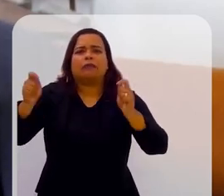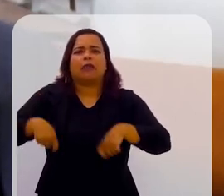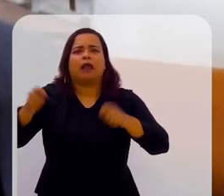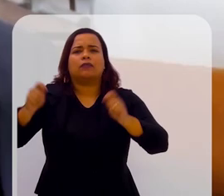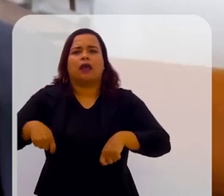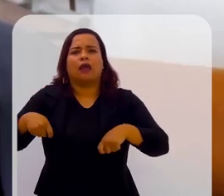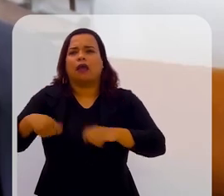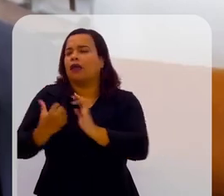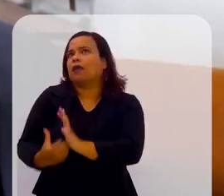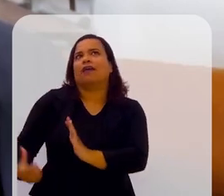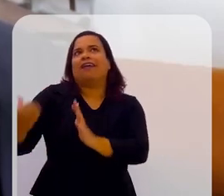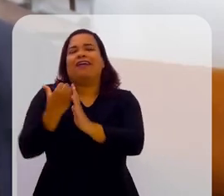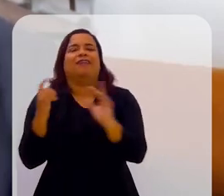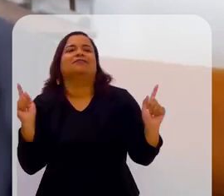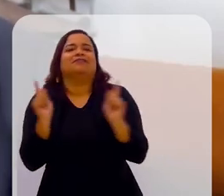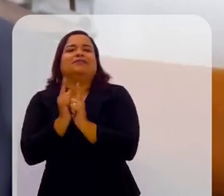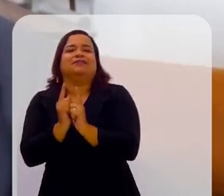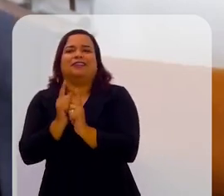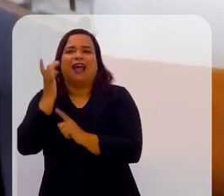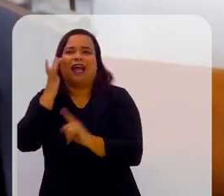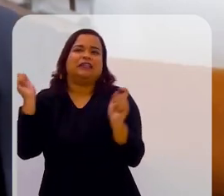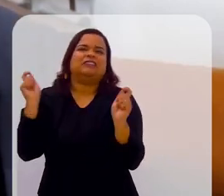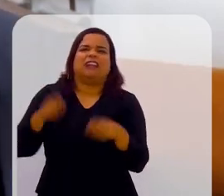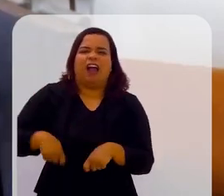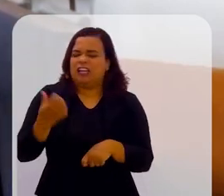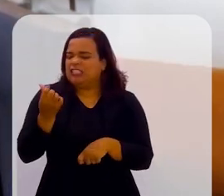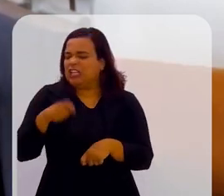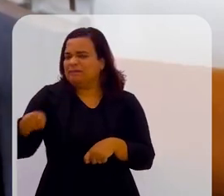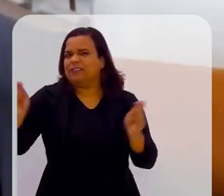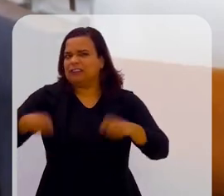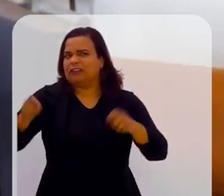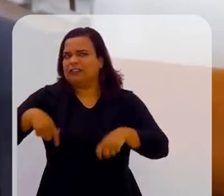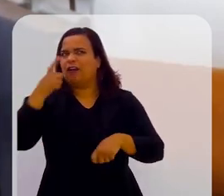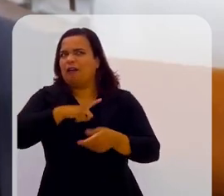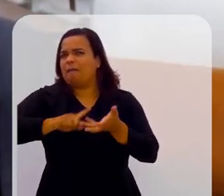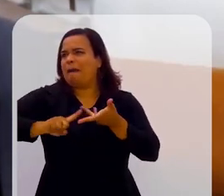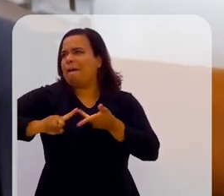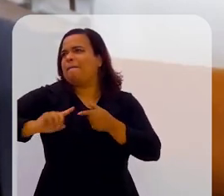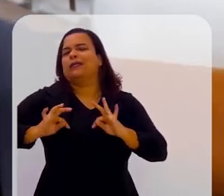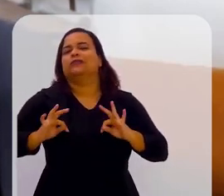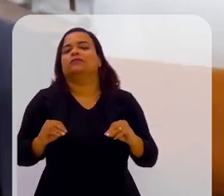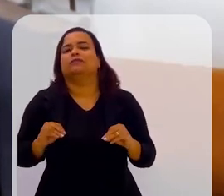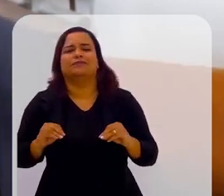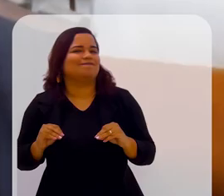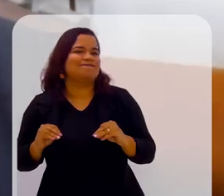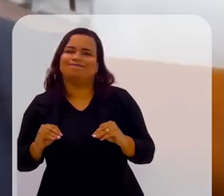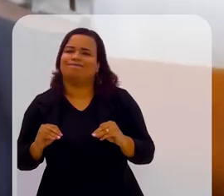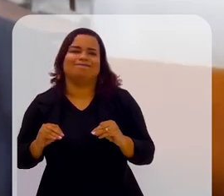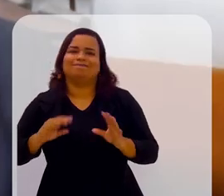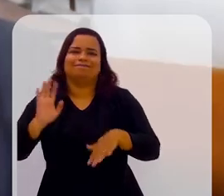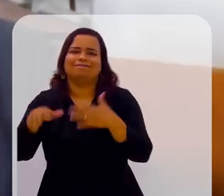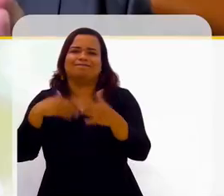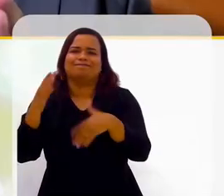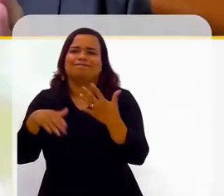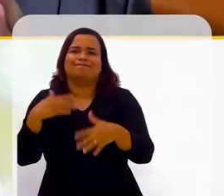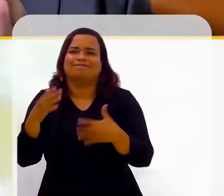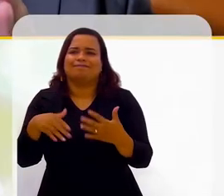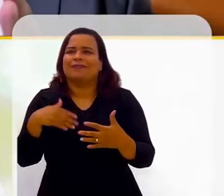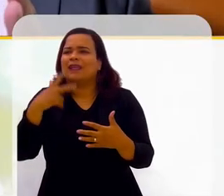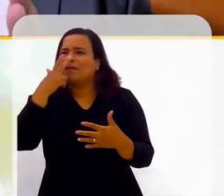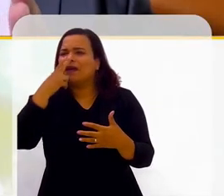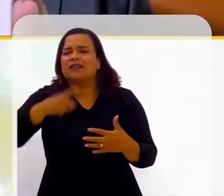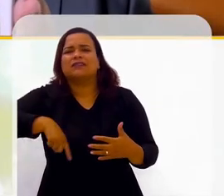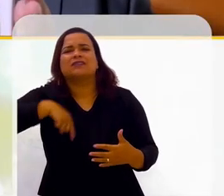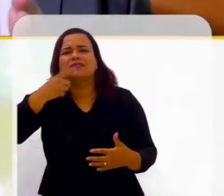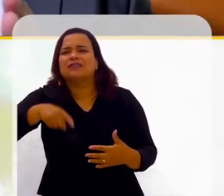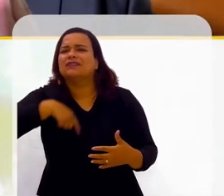fazer algo no curto prazo. Ou seja, eu acho que eu consigo fazer demais em seis meses, ou demais em um ano. E a gente superfima a nossa